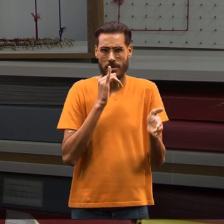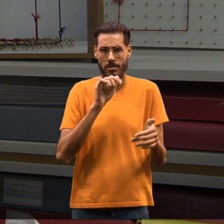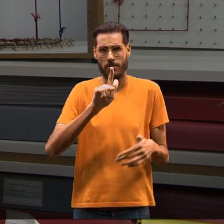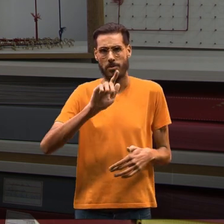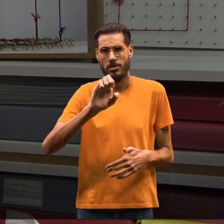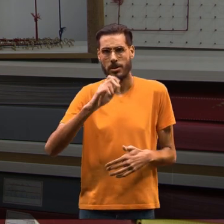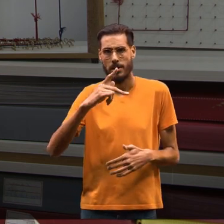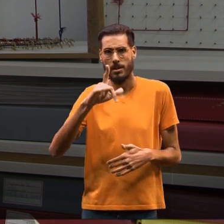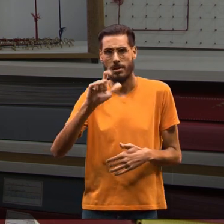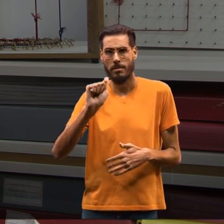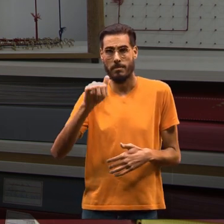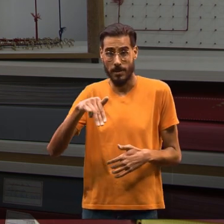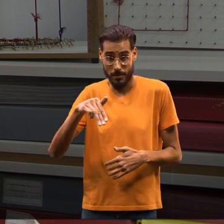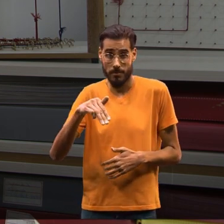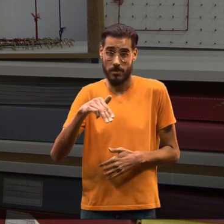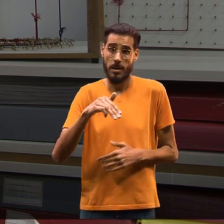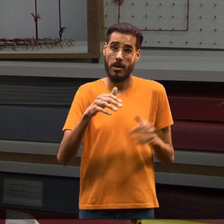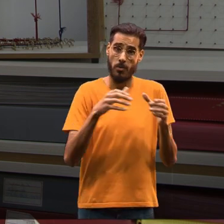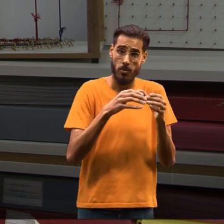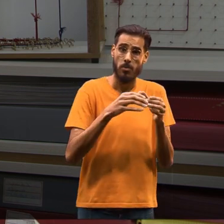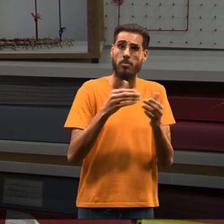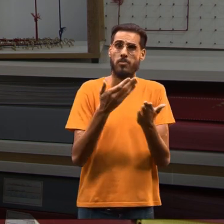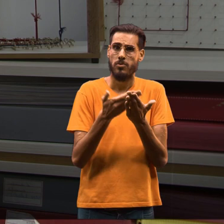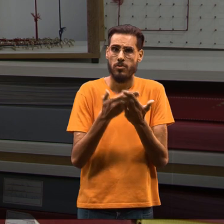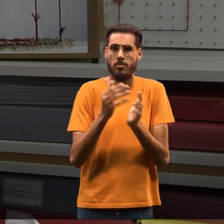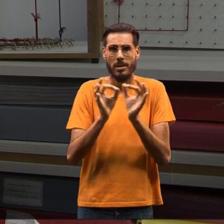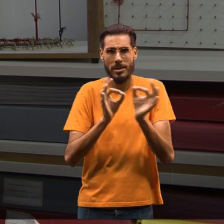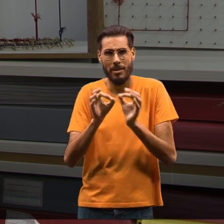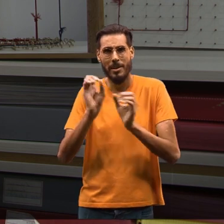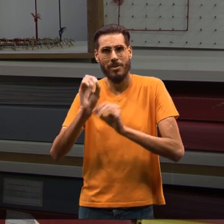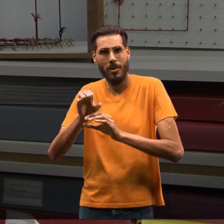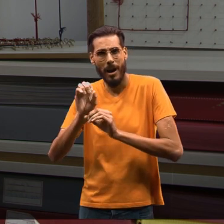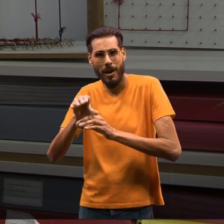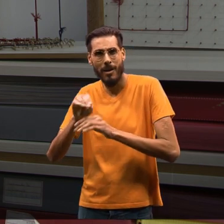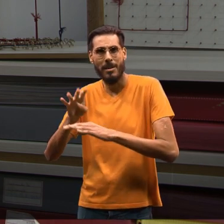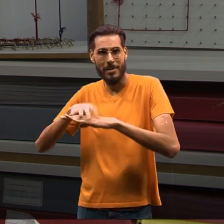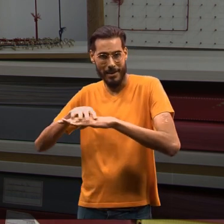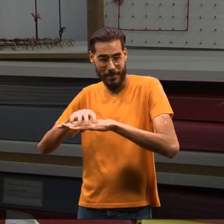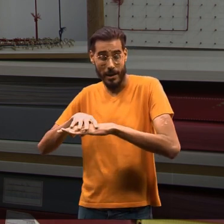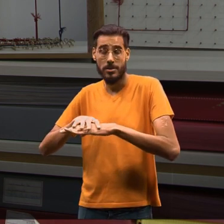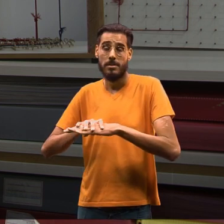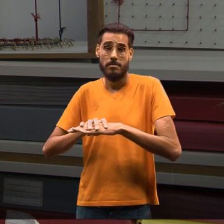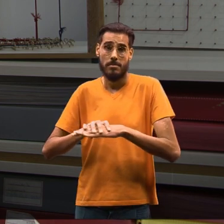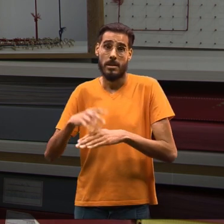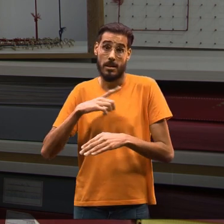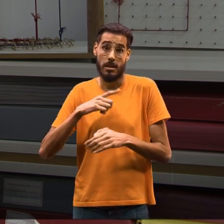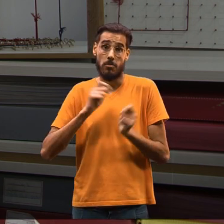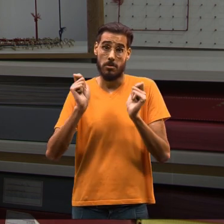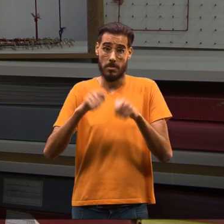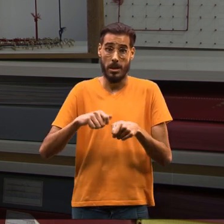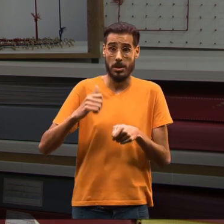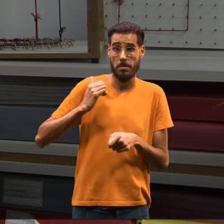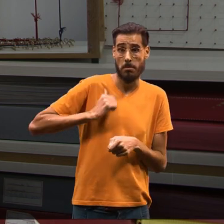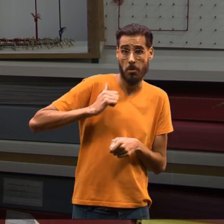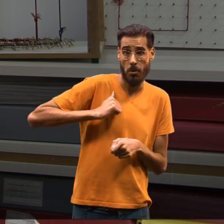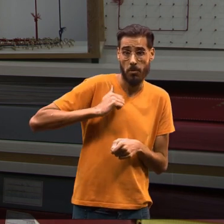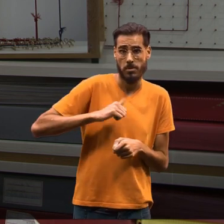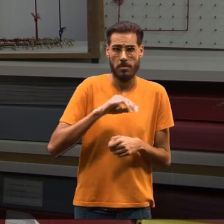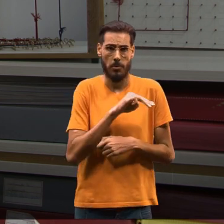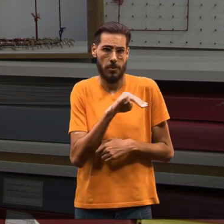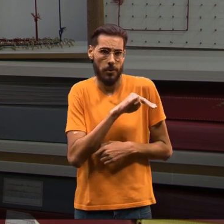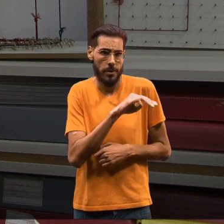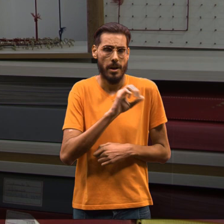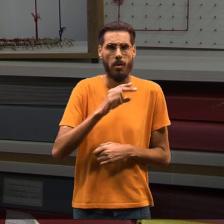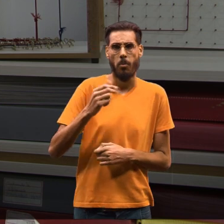GPLAN, que é o grupo de estudos e planejamento em aulas de matemática. Há possibilidades de bolsas de monitoria,